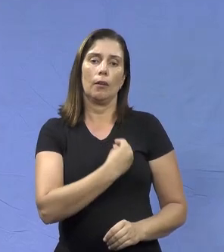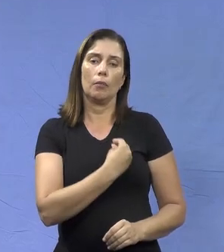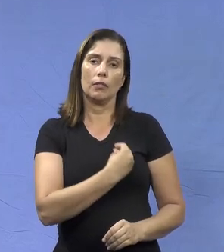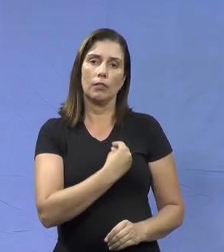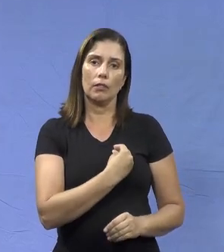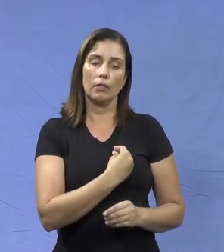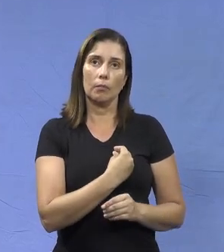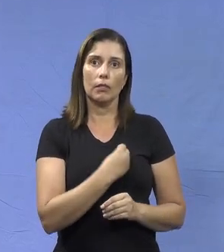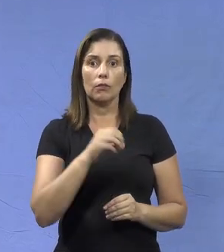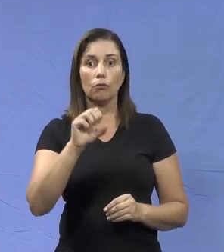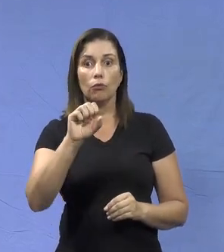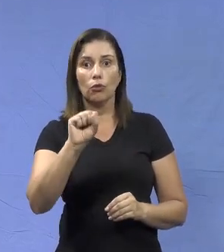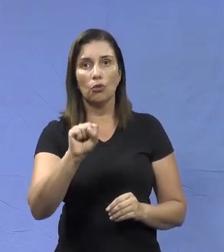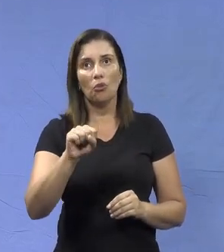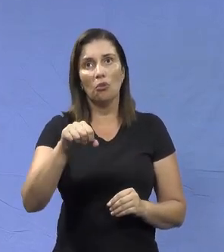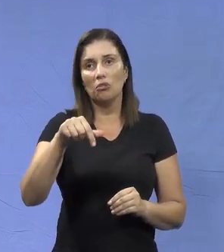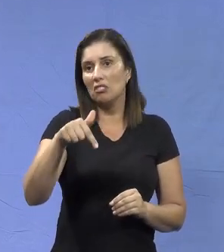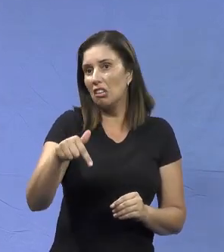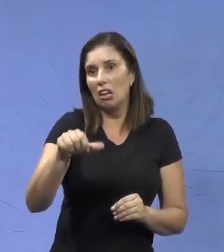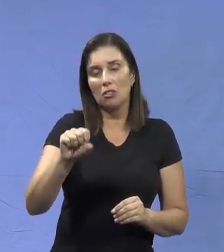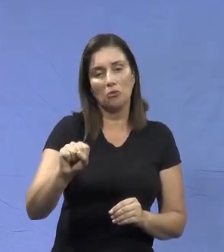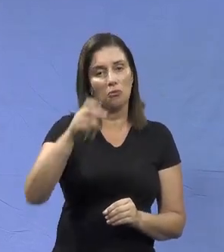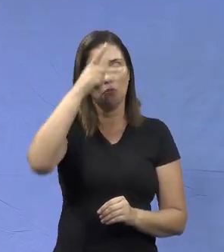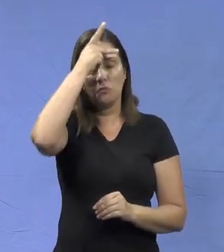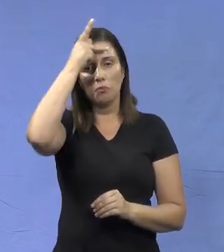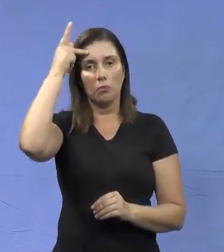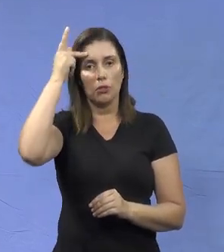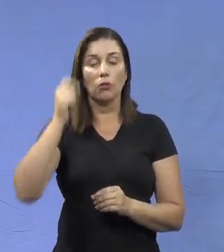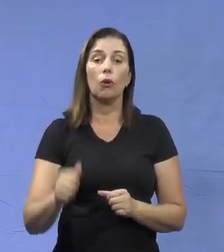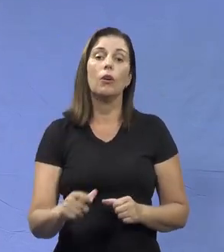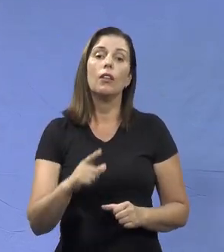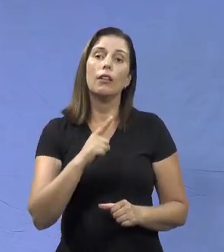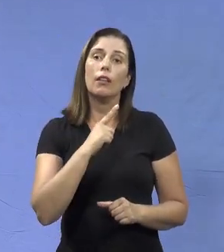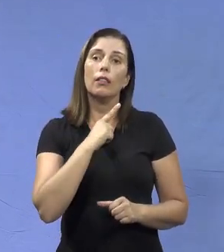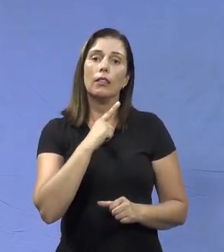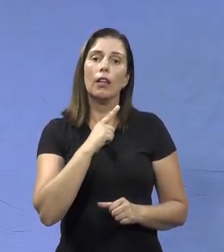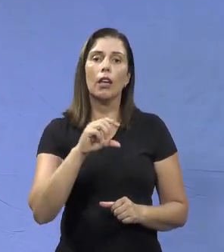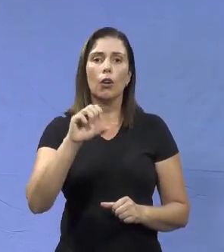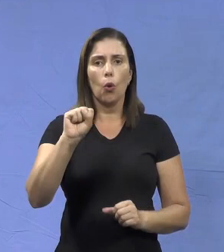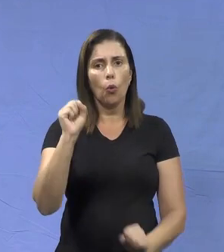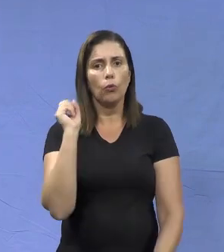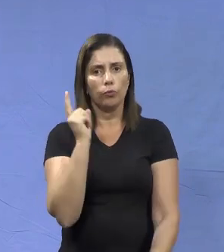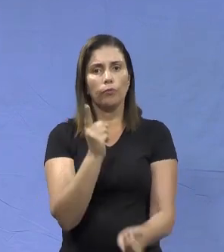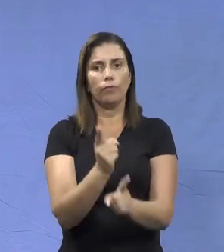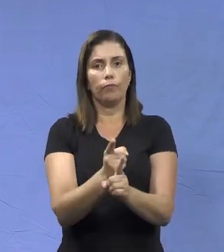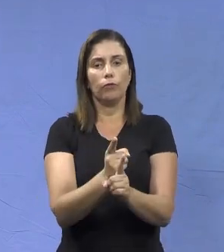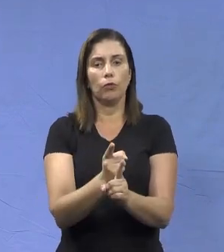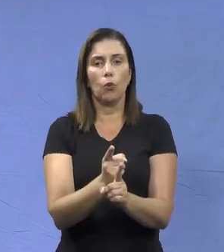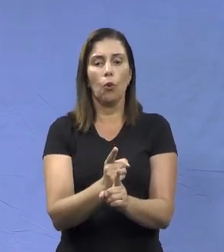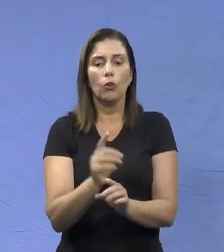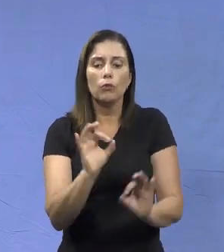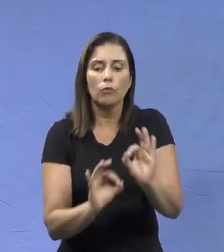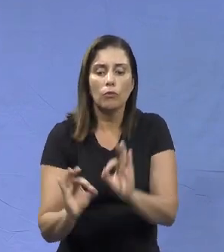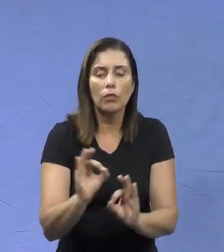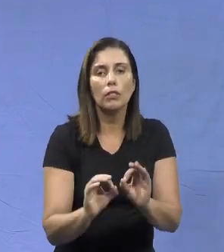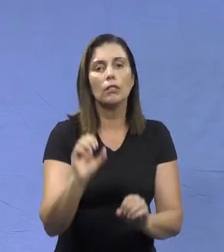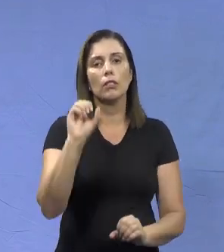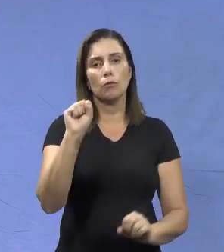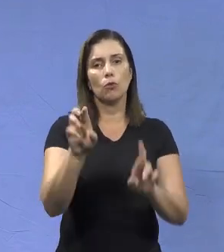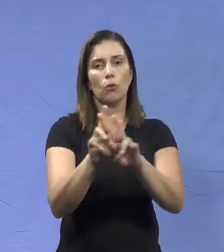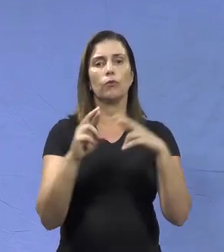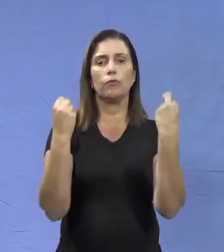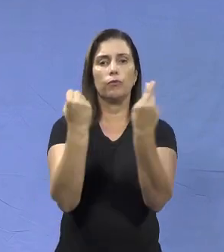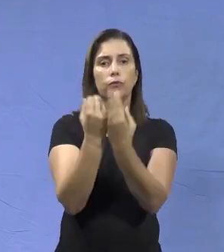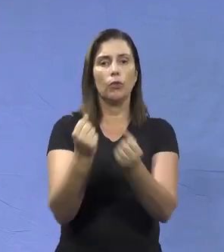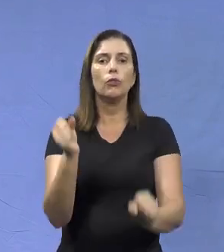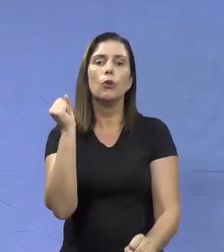participação de 7 a 8 membros, ele tem 8 encontros, nós programamos 8